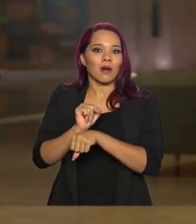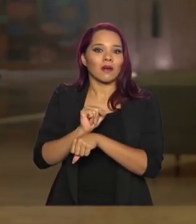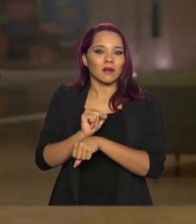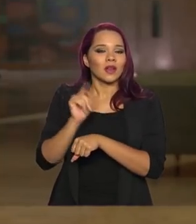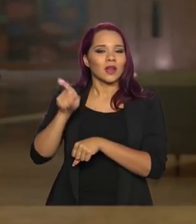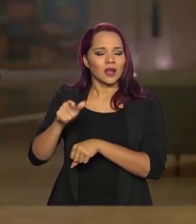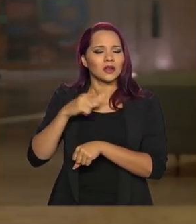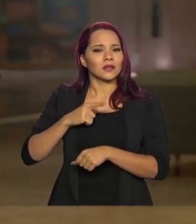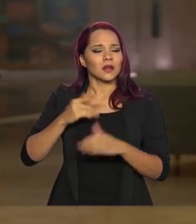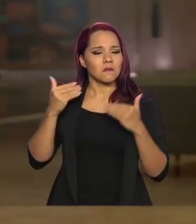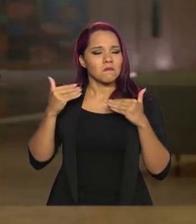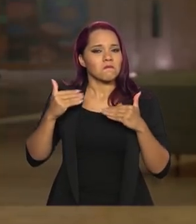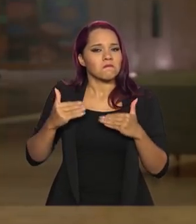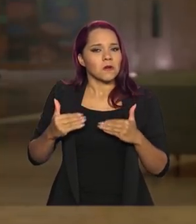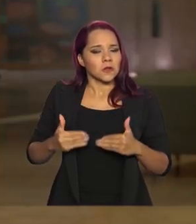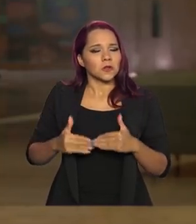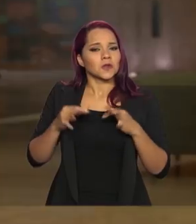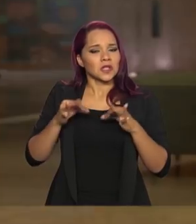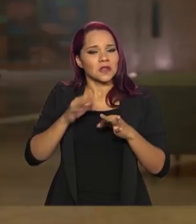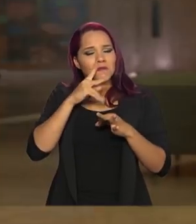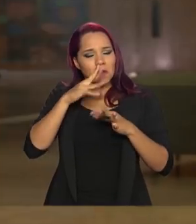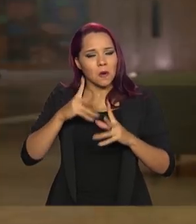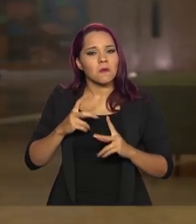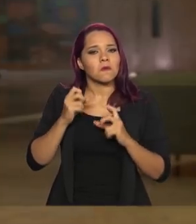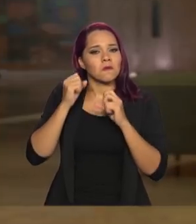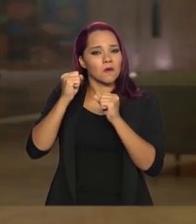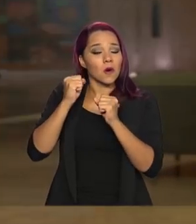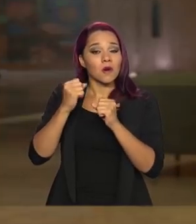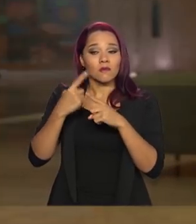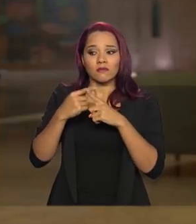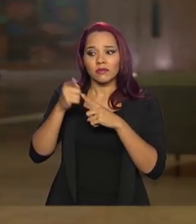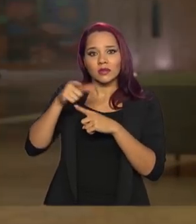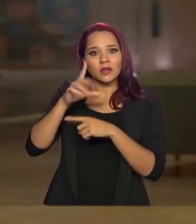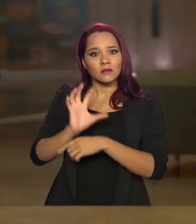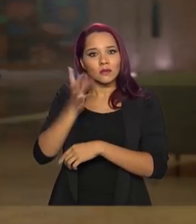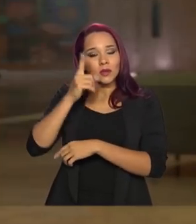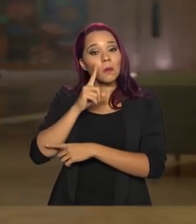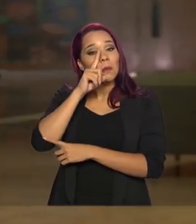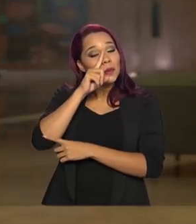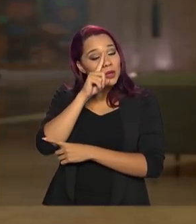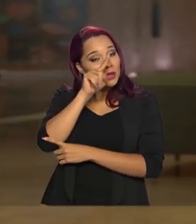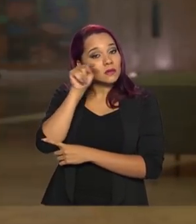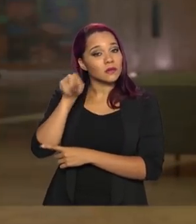uma postura de heroísmo, porque se expõe numa situação de risco ali,